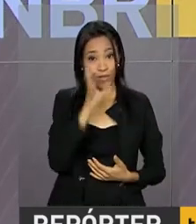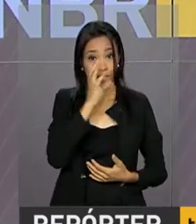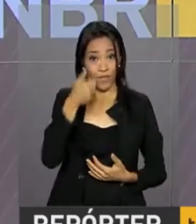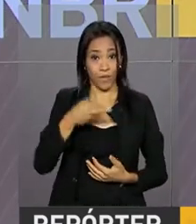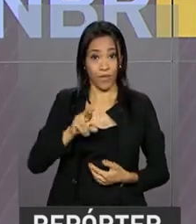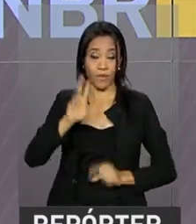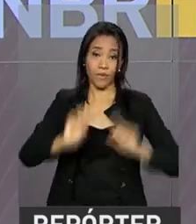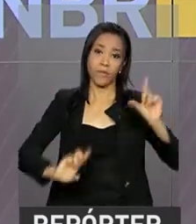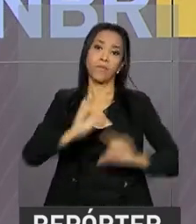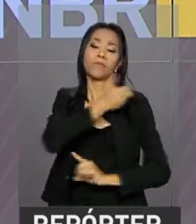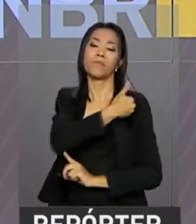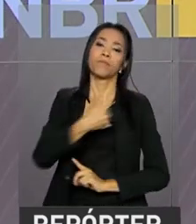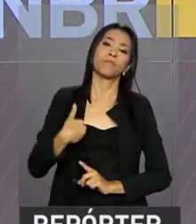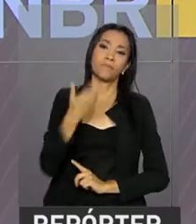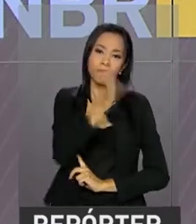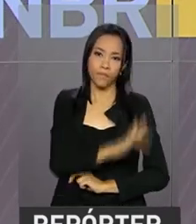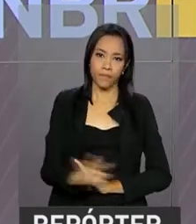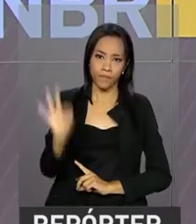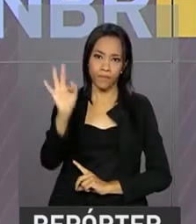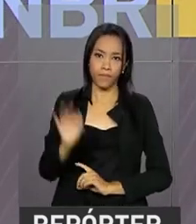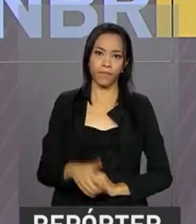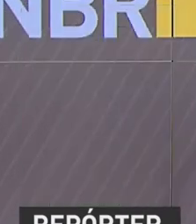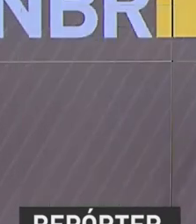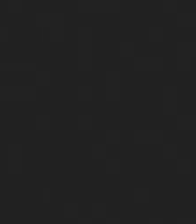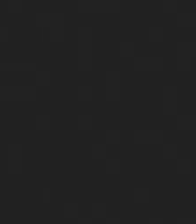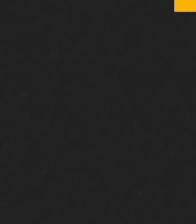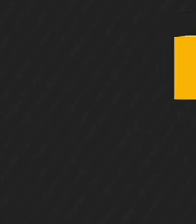com a gente aqui na NBR, a TV do Governo Federal.